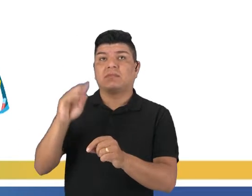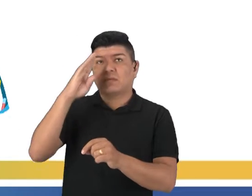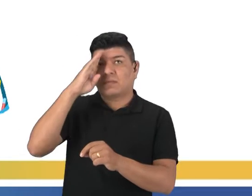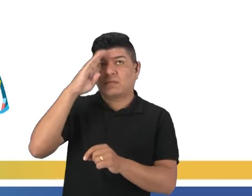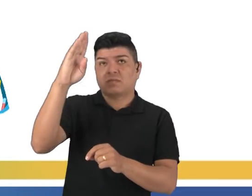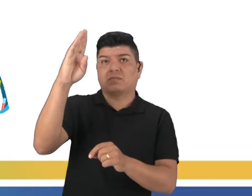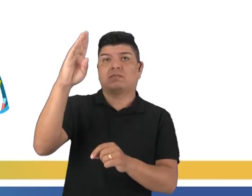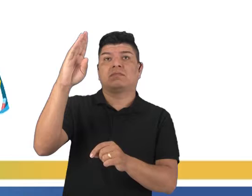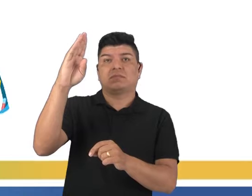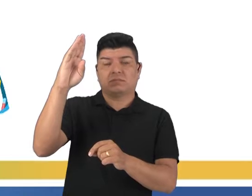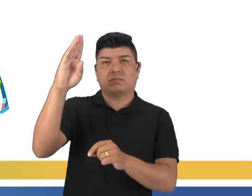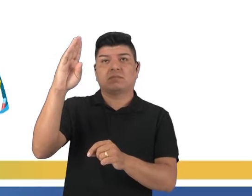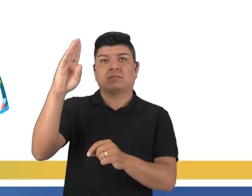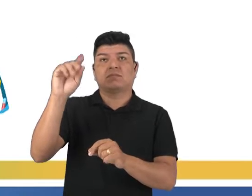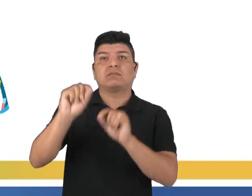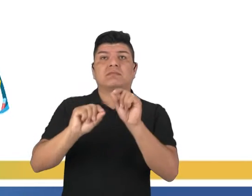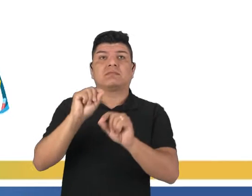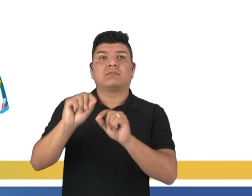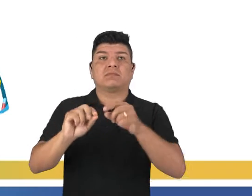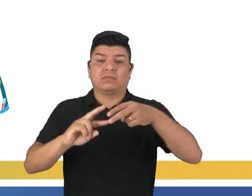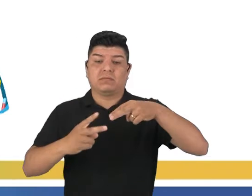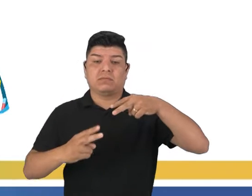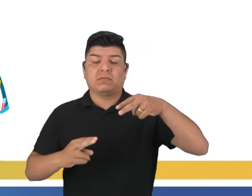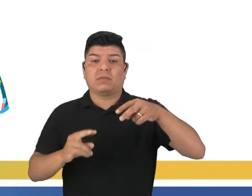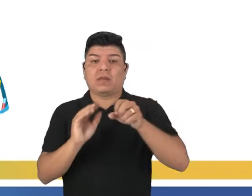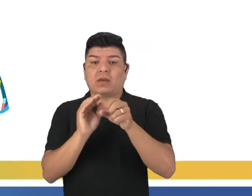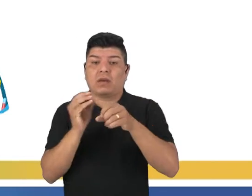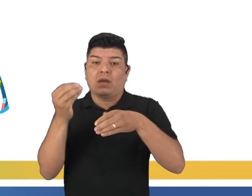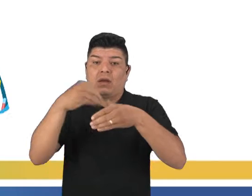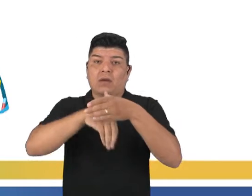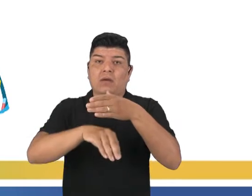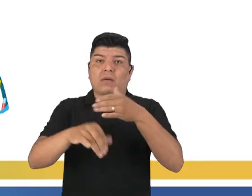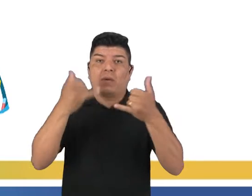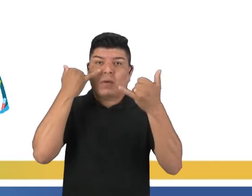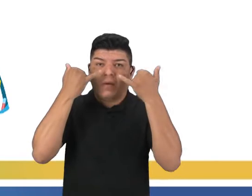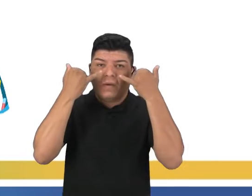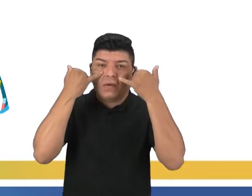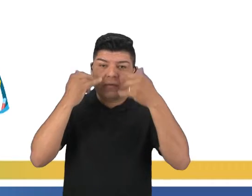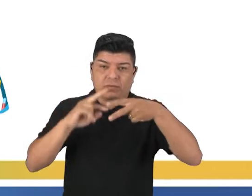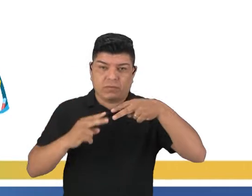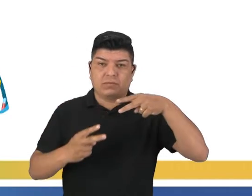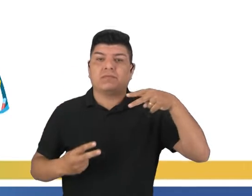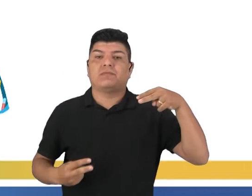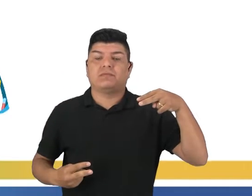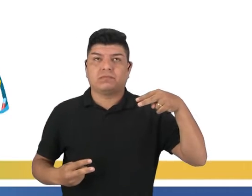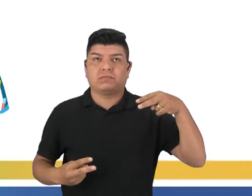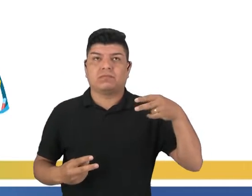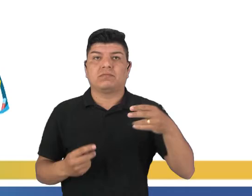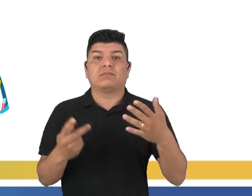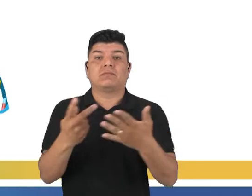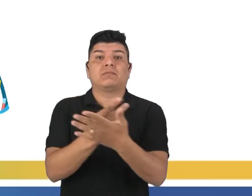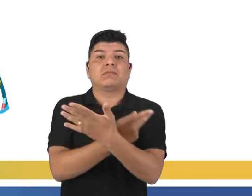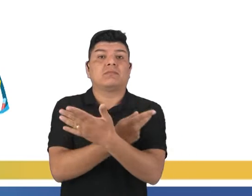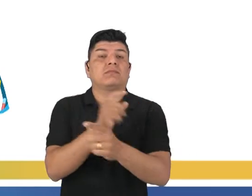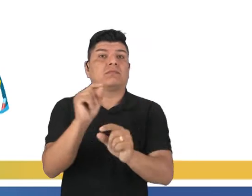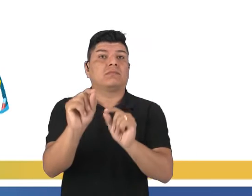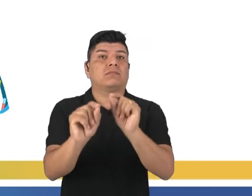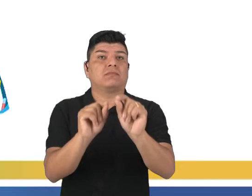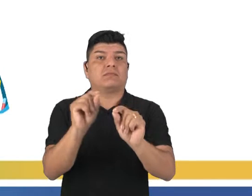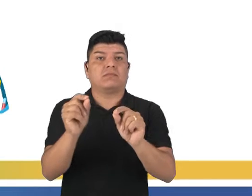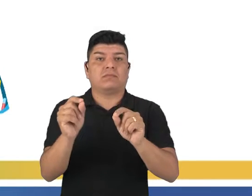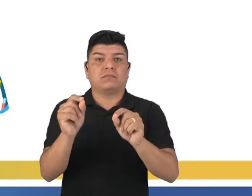das principais funções do DNA é armazenar a nossa informação genética. Isso ocorre, esse